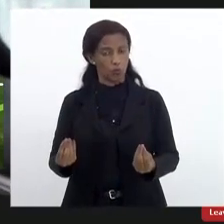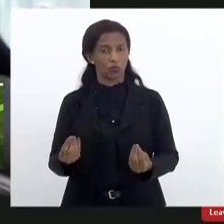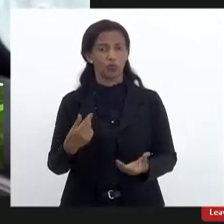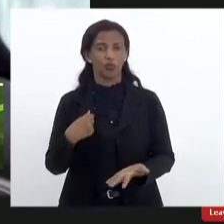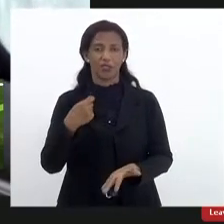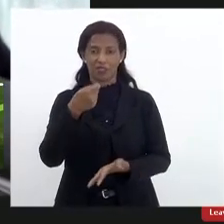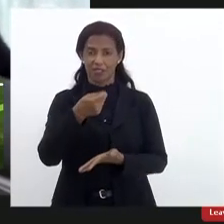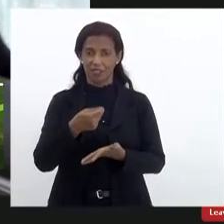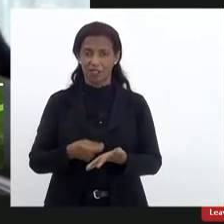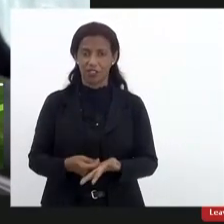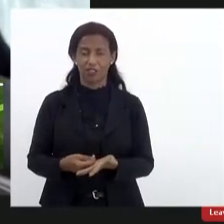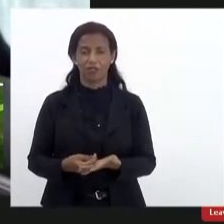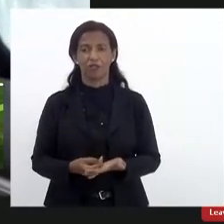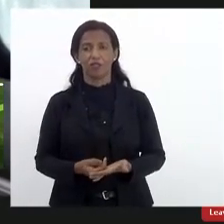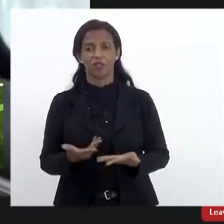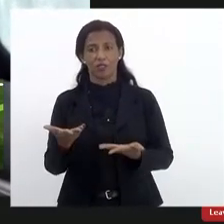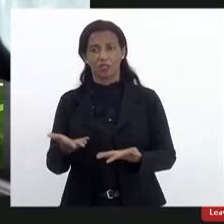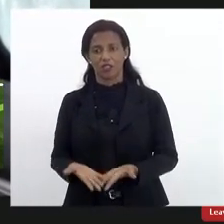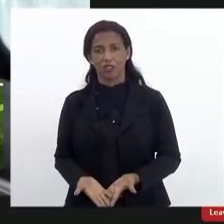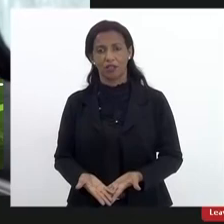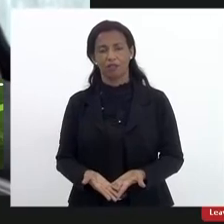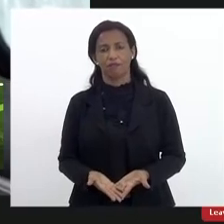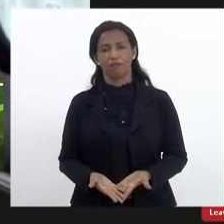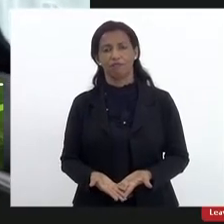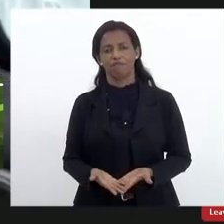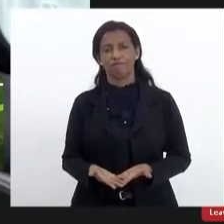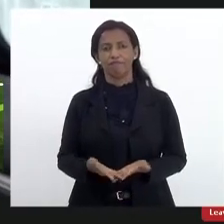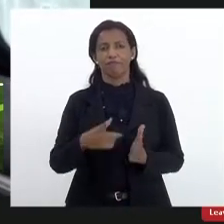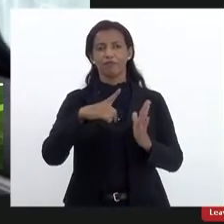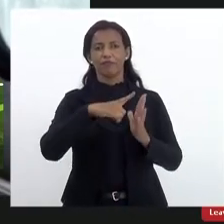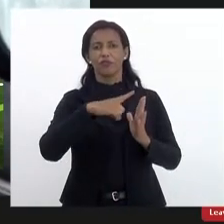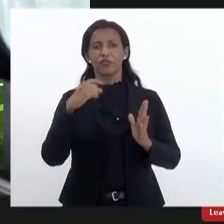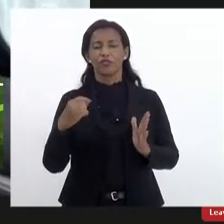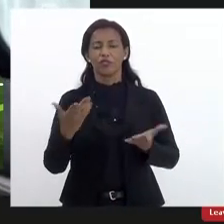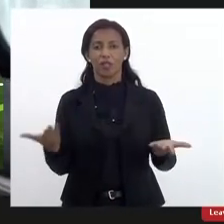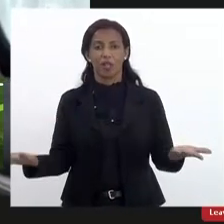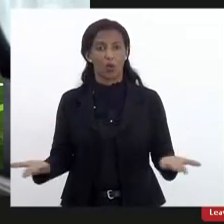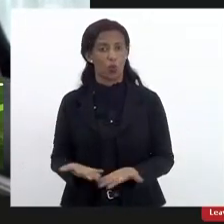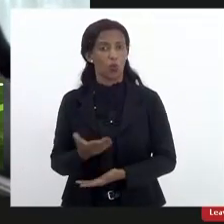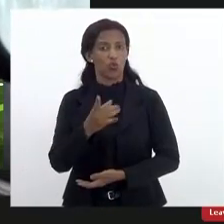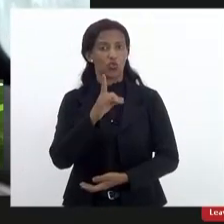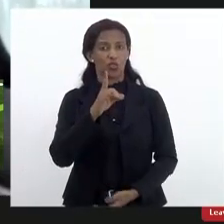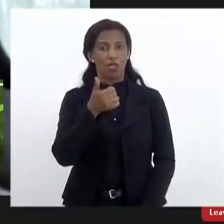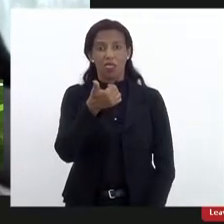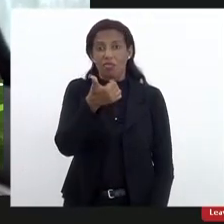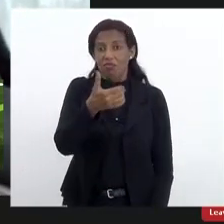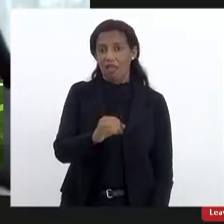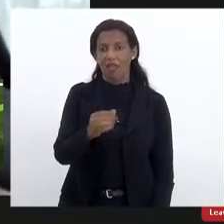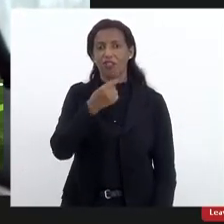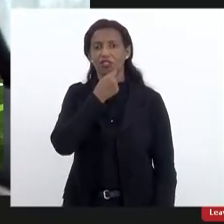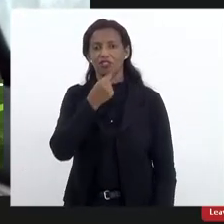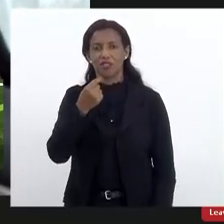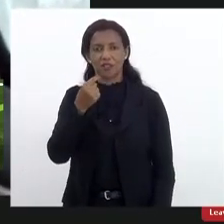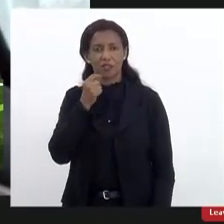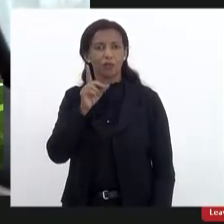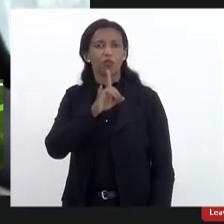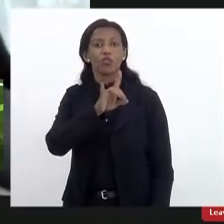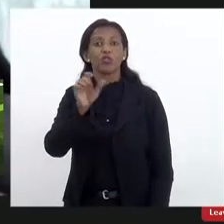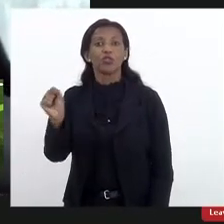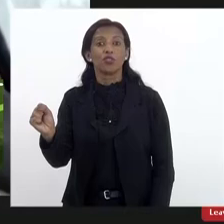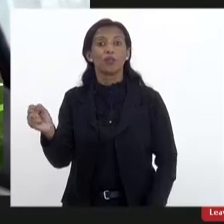registro e deixar aqui destacar hoje dia 10 de setembro dia de prevenção